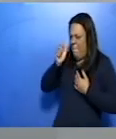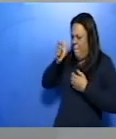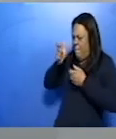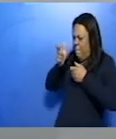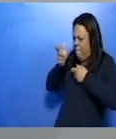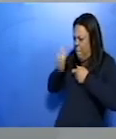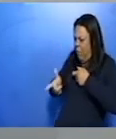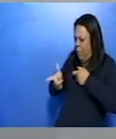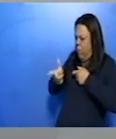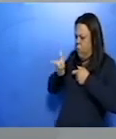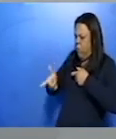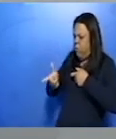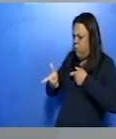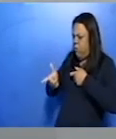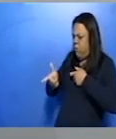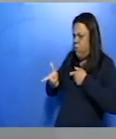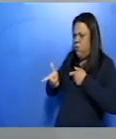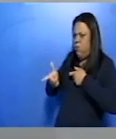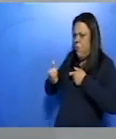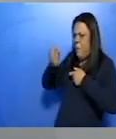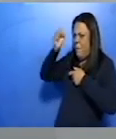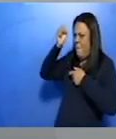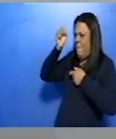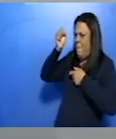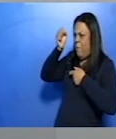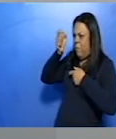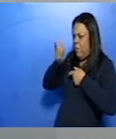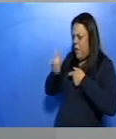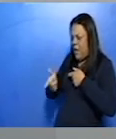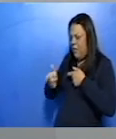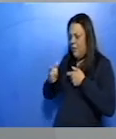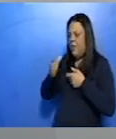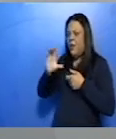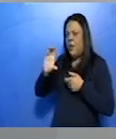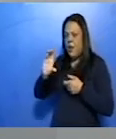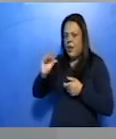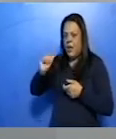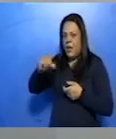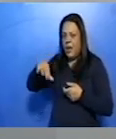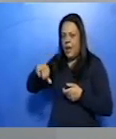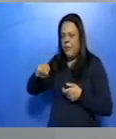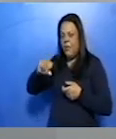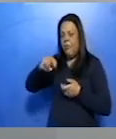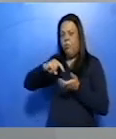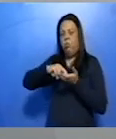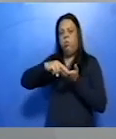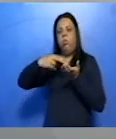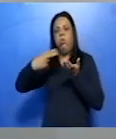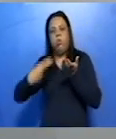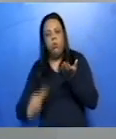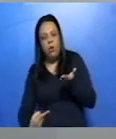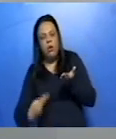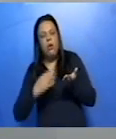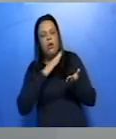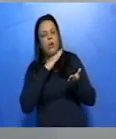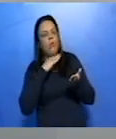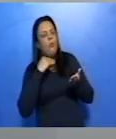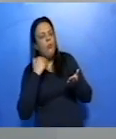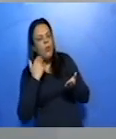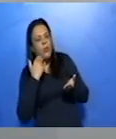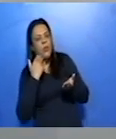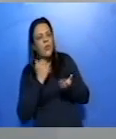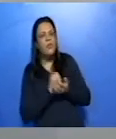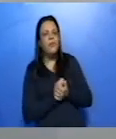no peito e Camilo cai morto. Ninguém esperava por essa, né? Mais uma vez,